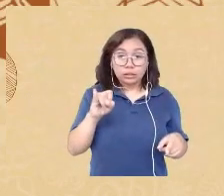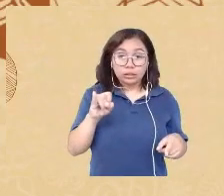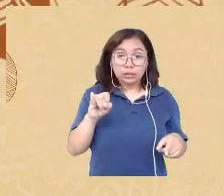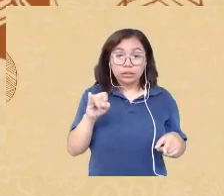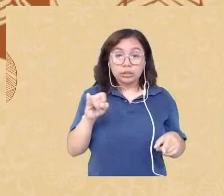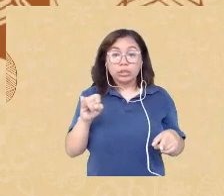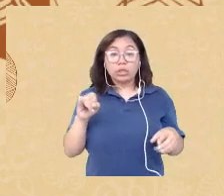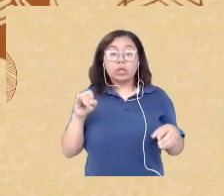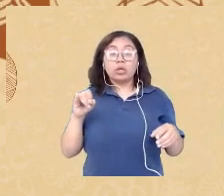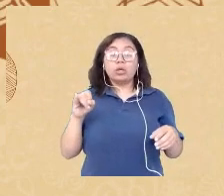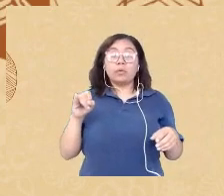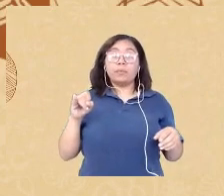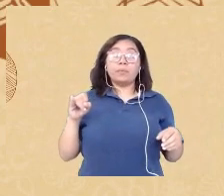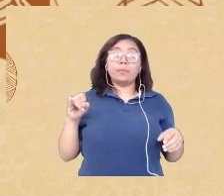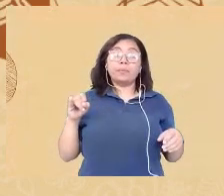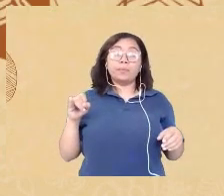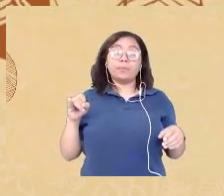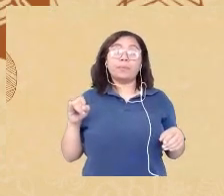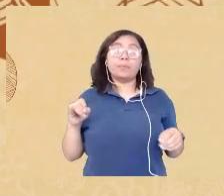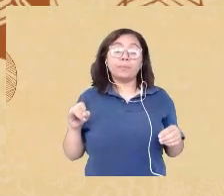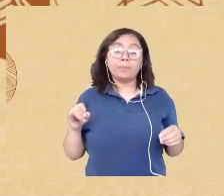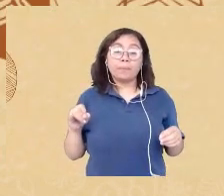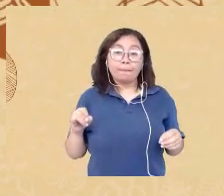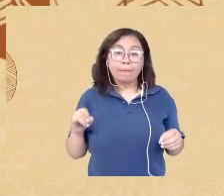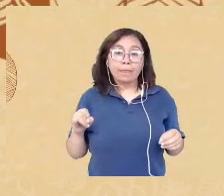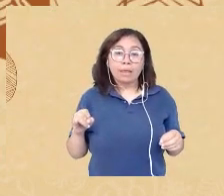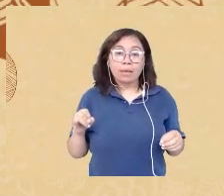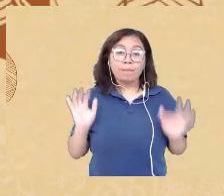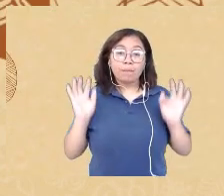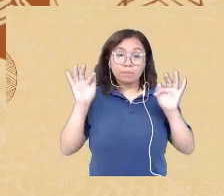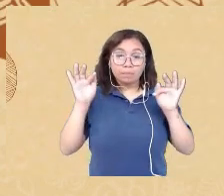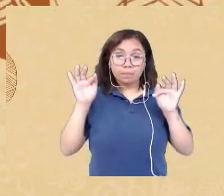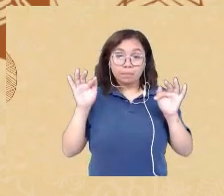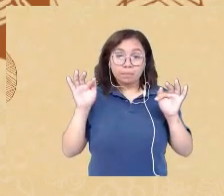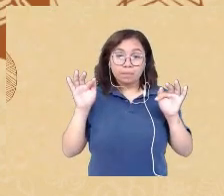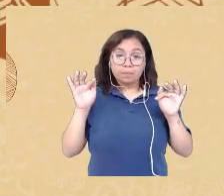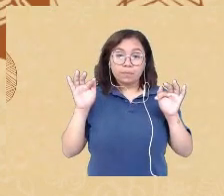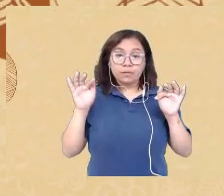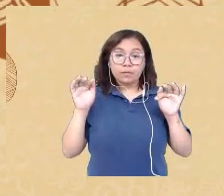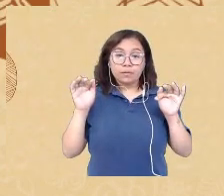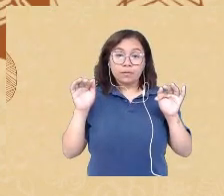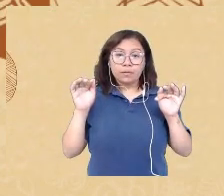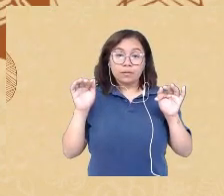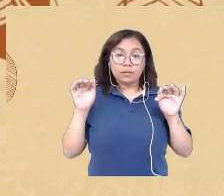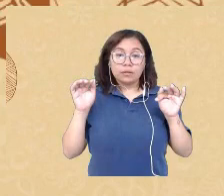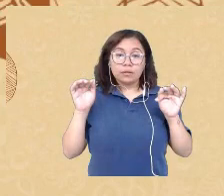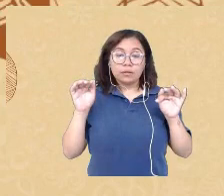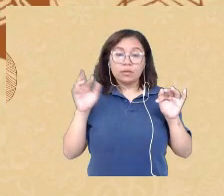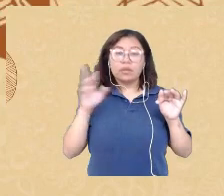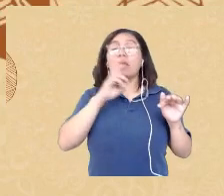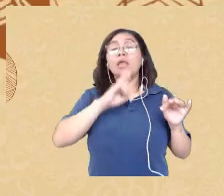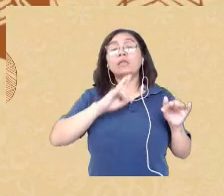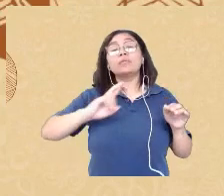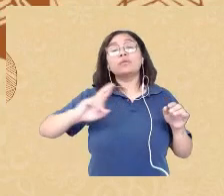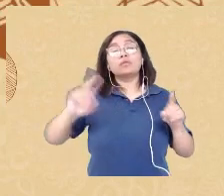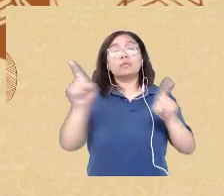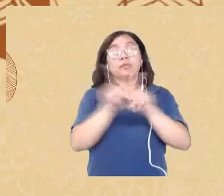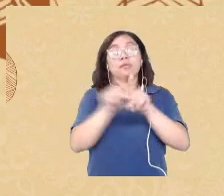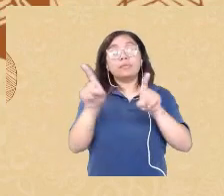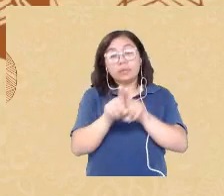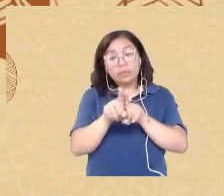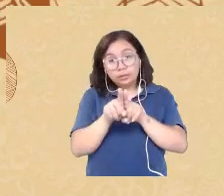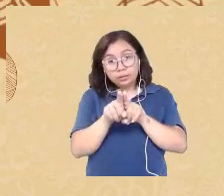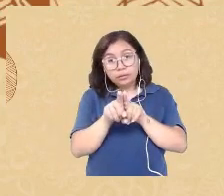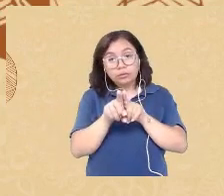e por fim que eu acho que passa um pouco para a questão da pessoalidade que foi respondendo um pouco nos últimos slides é que